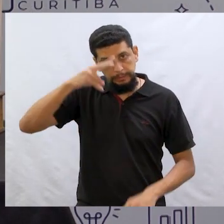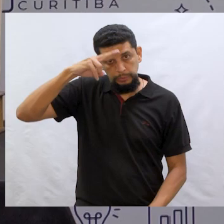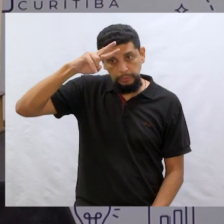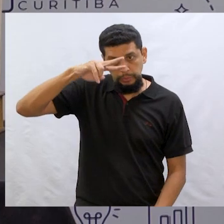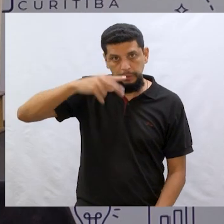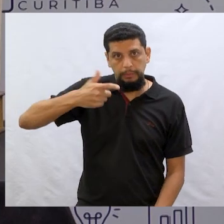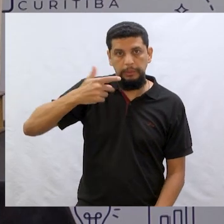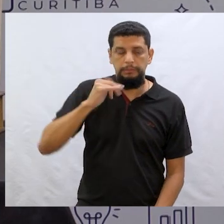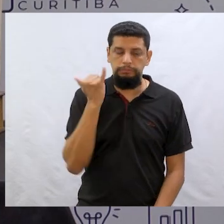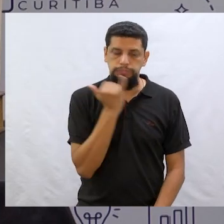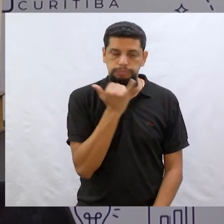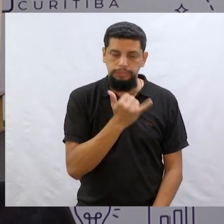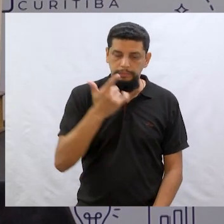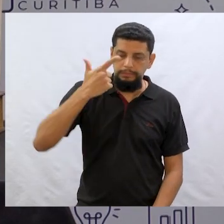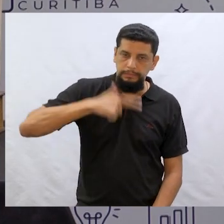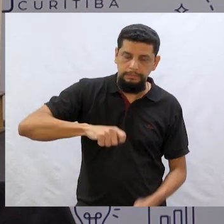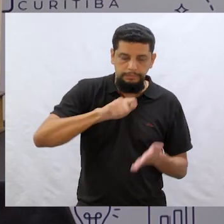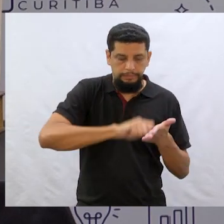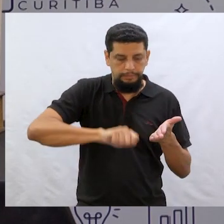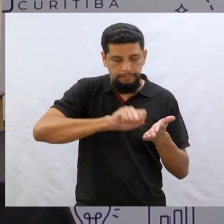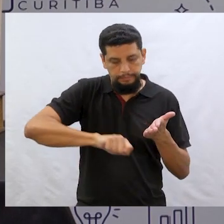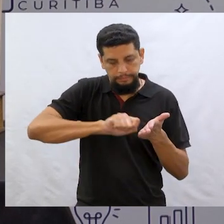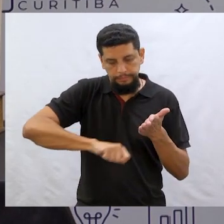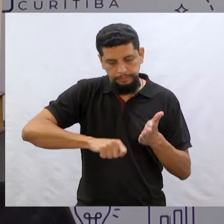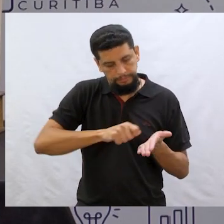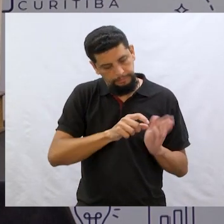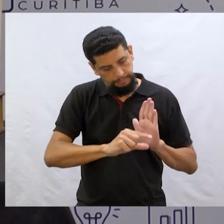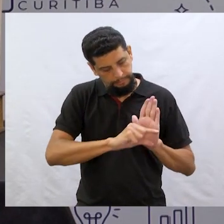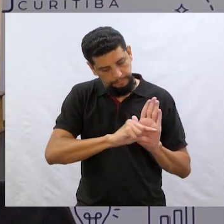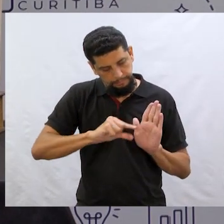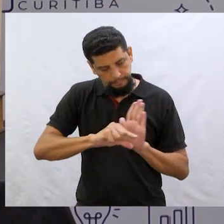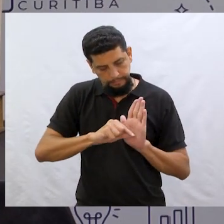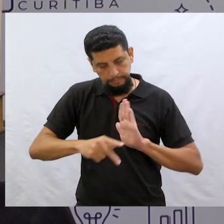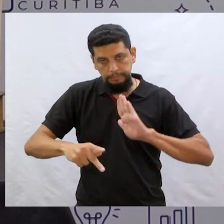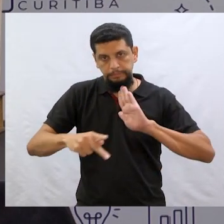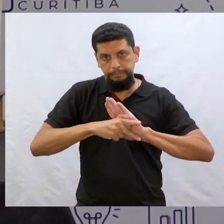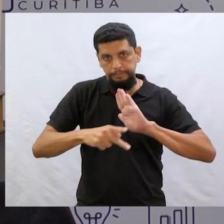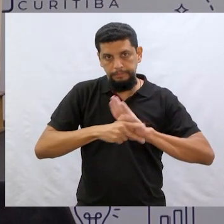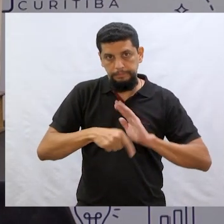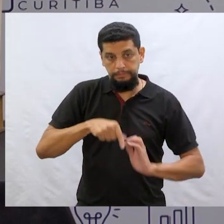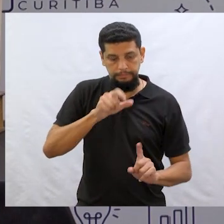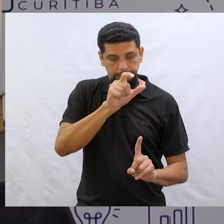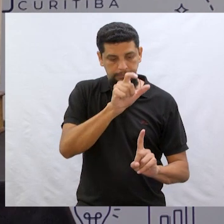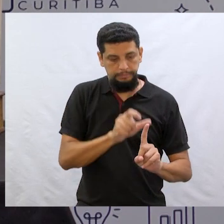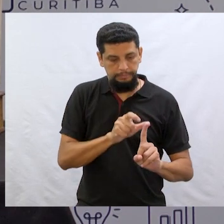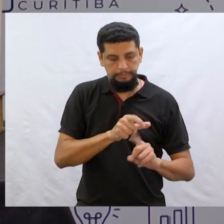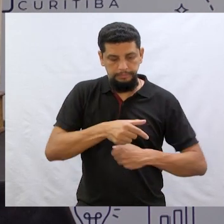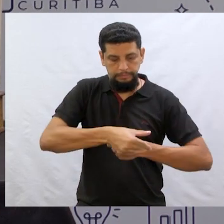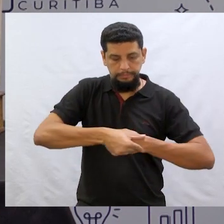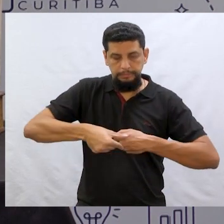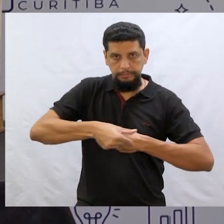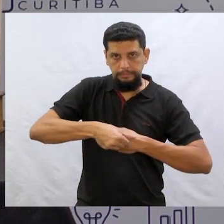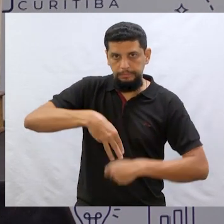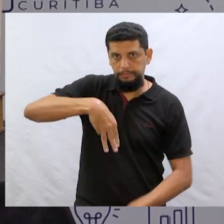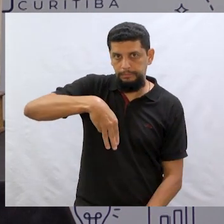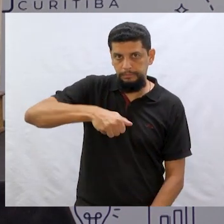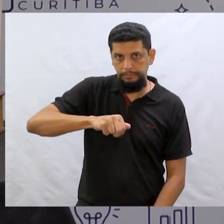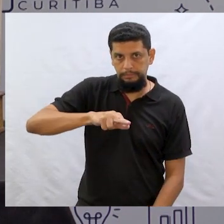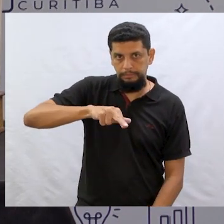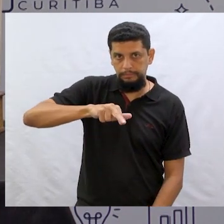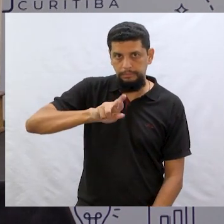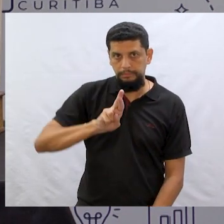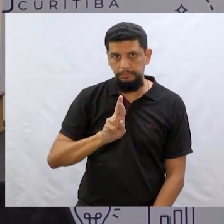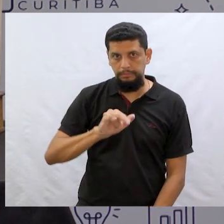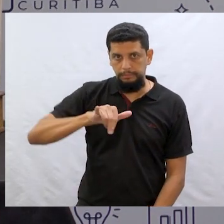histórias e recontam, escrevem as suas versões do jeitinho delas. Então, essa é a Mary Hoffman. Ela é inglesa e ela